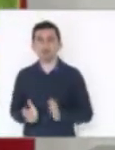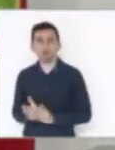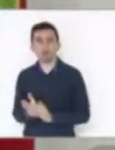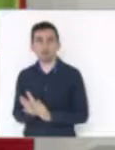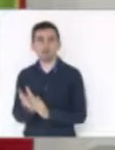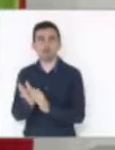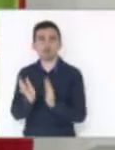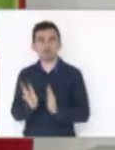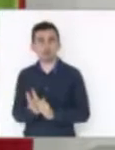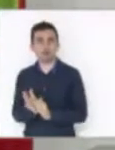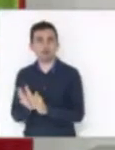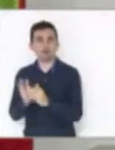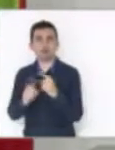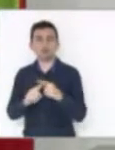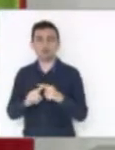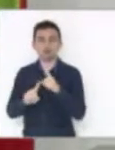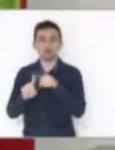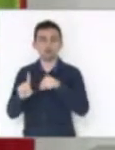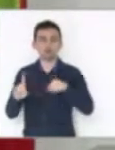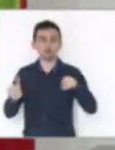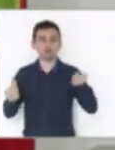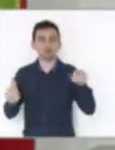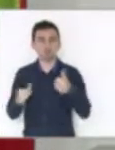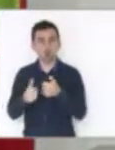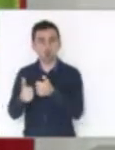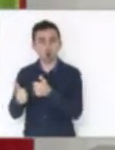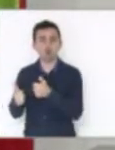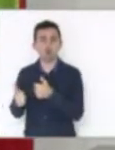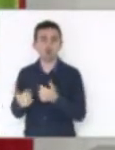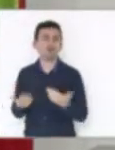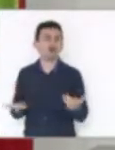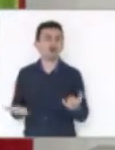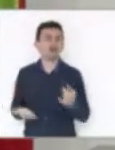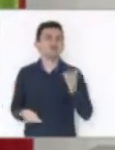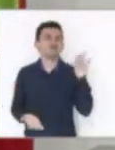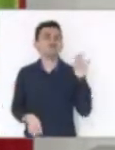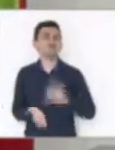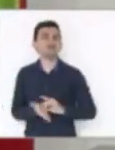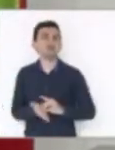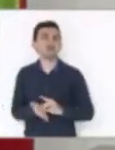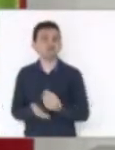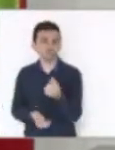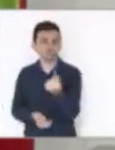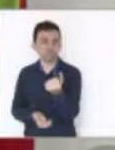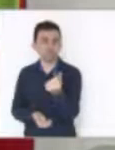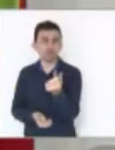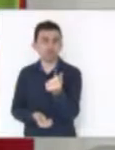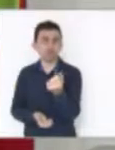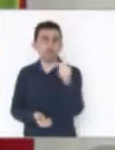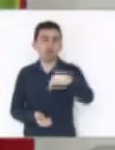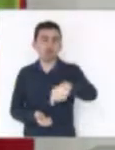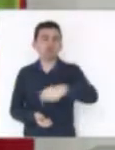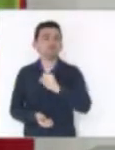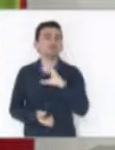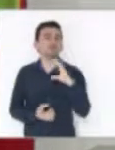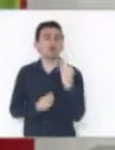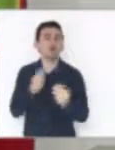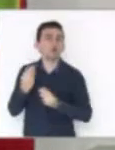números, a pergunta que fica no ar é qual a real situação financeira do Estado de Santa Catarina.